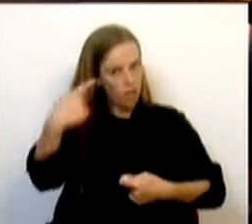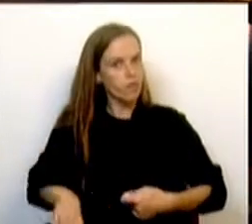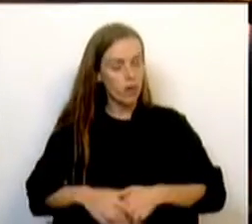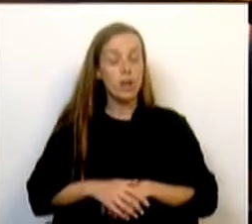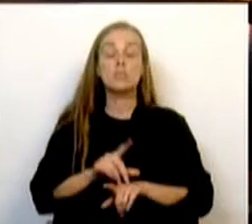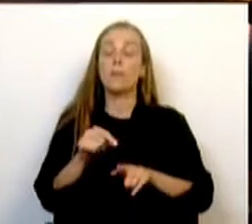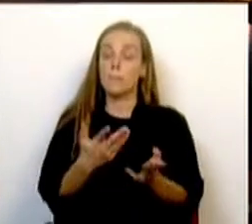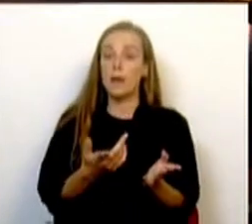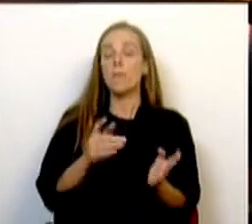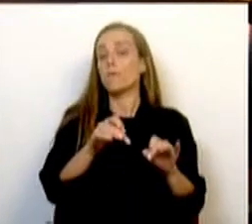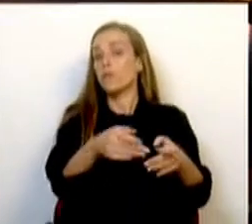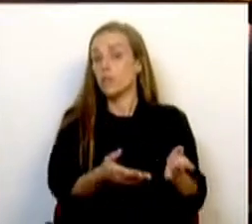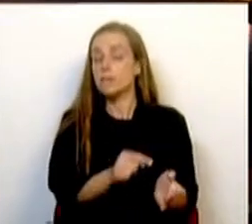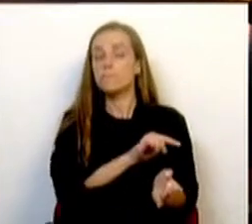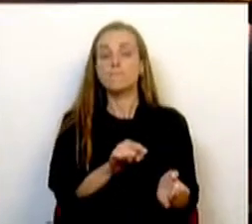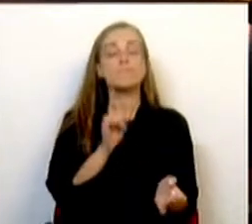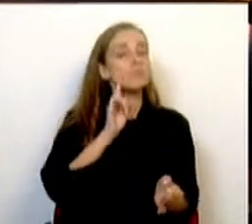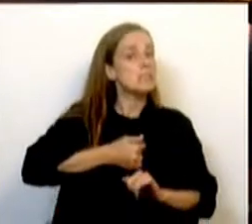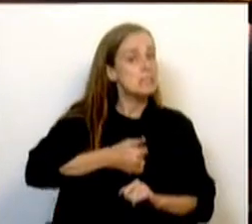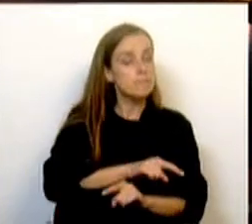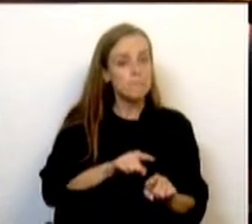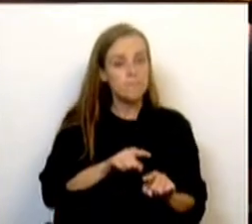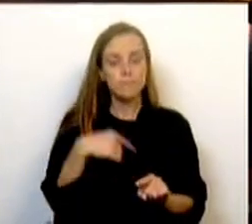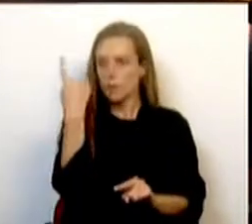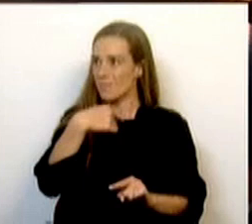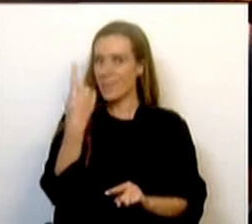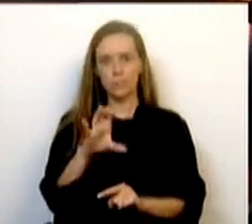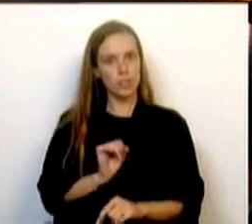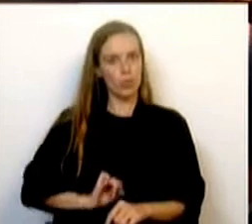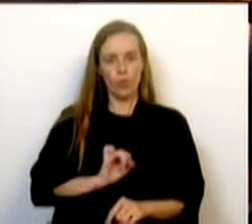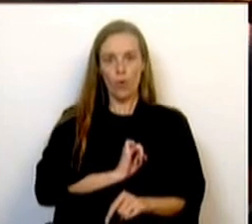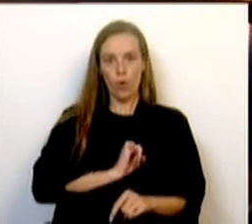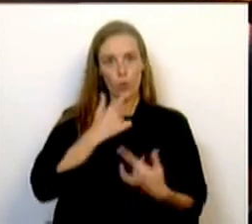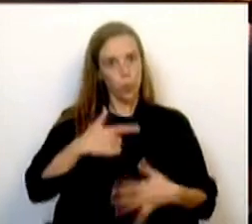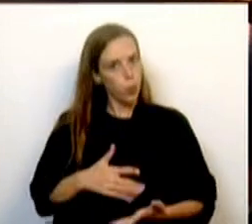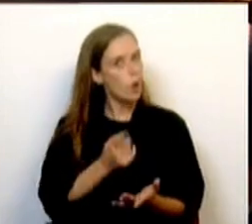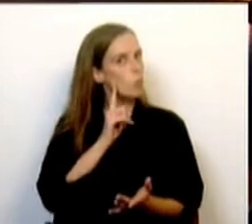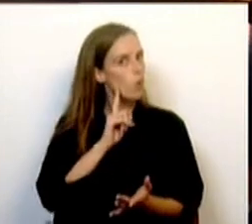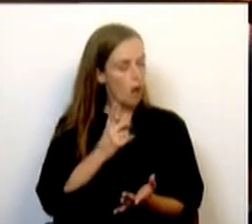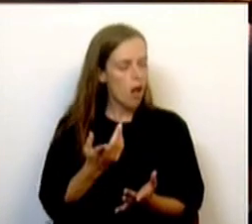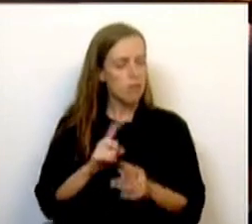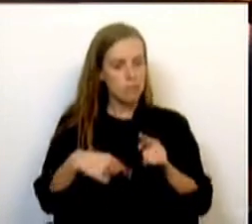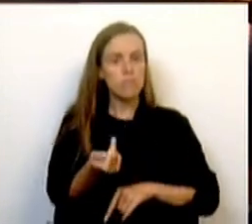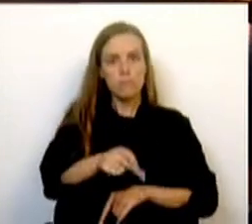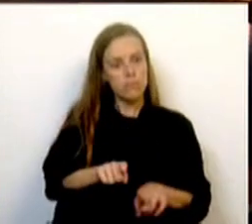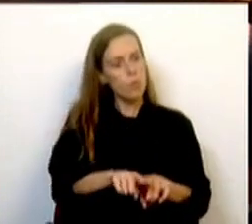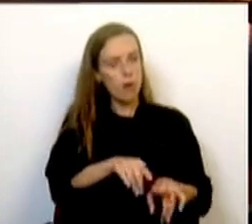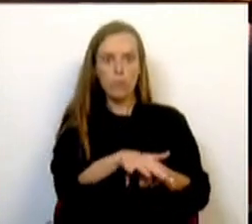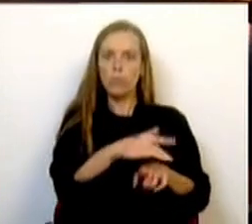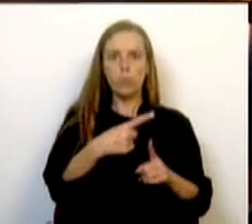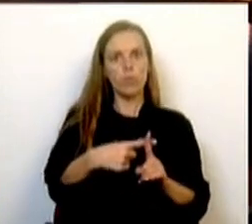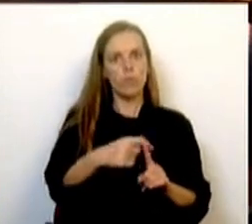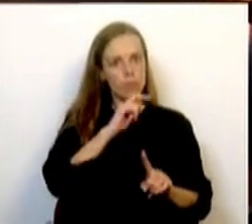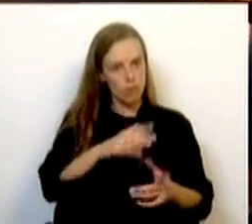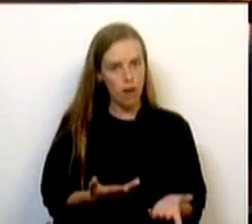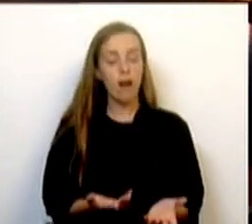reconhecemos a importância que têm na imagem do nosso país e tantas seriam as referências positivas que poderíamos dar. Por isso,